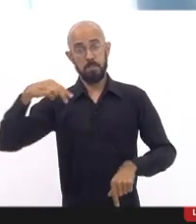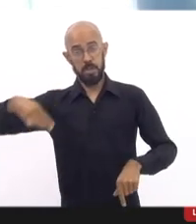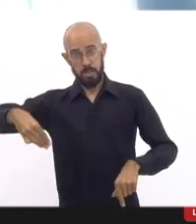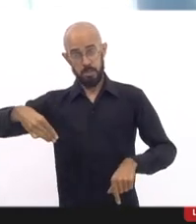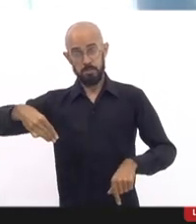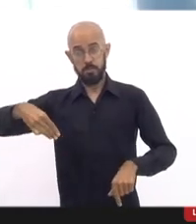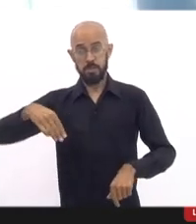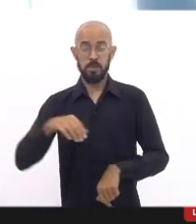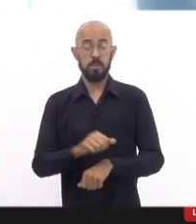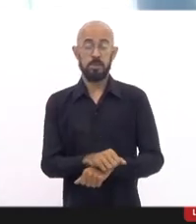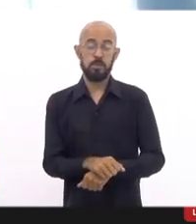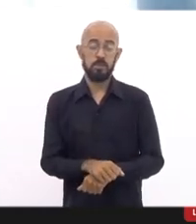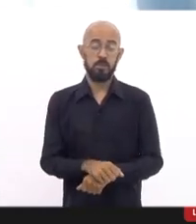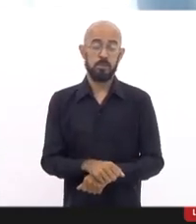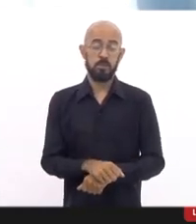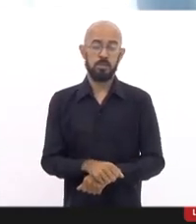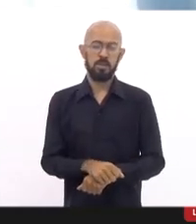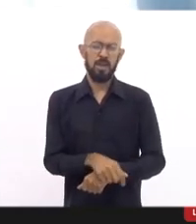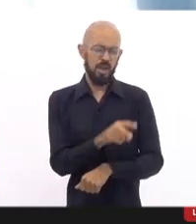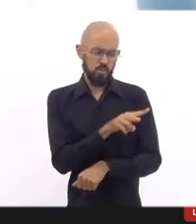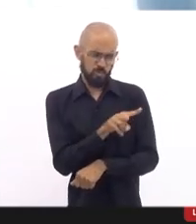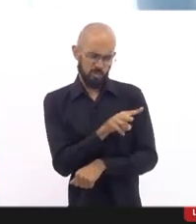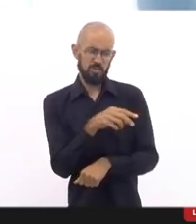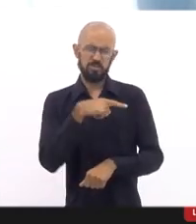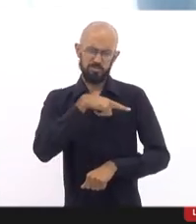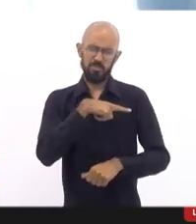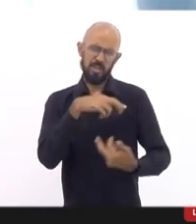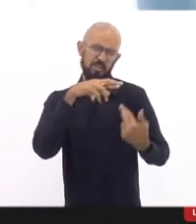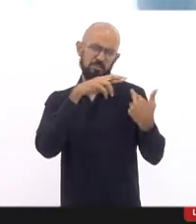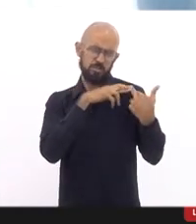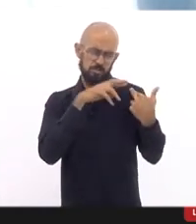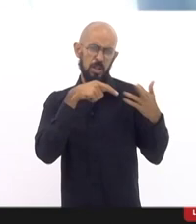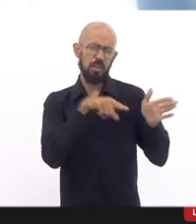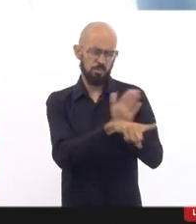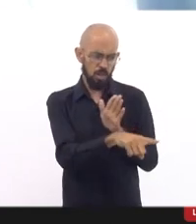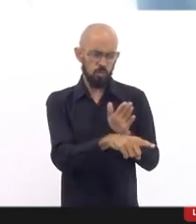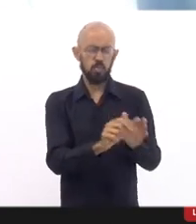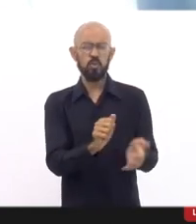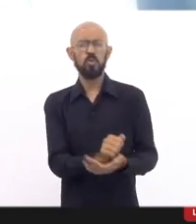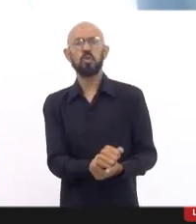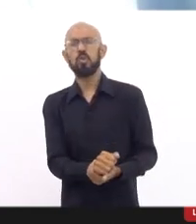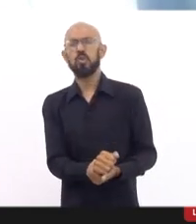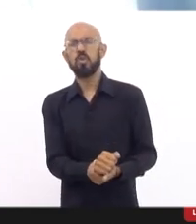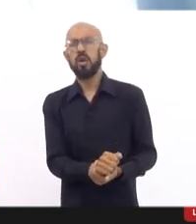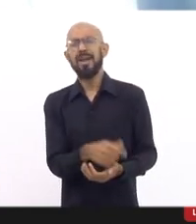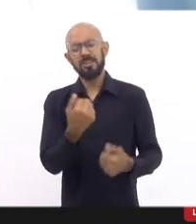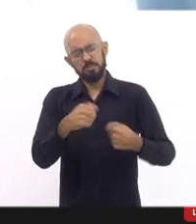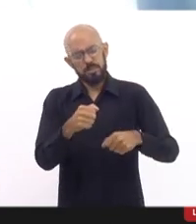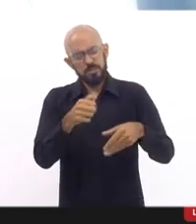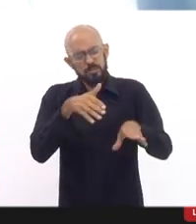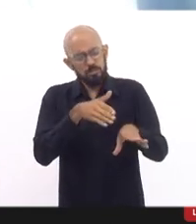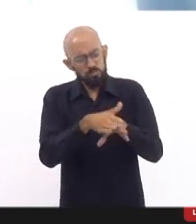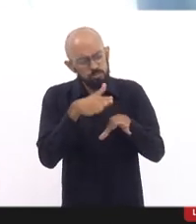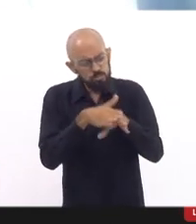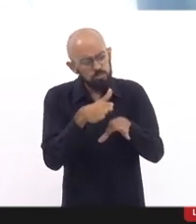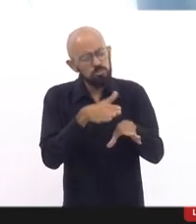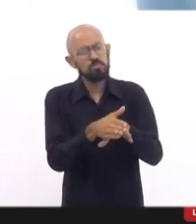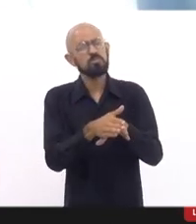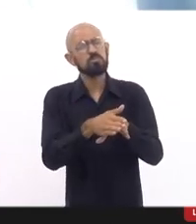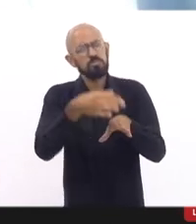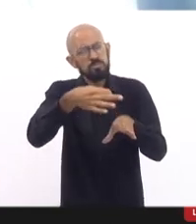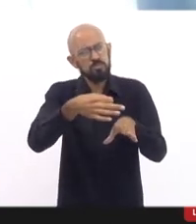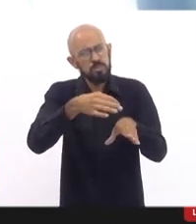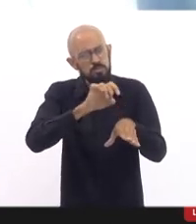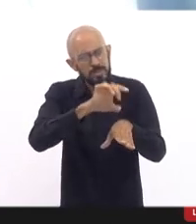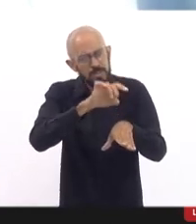do Iago, elas têm responsabilidade? Elas teriam que dar uma instrução especial? Elas têm que